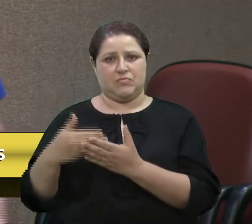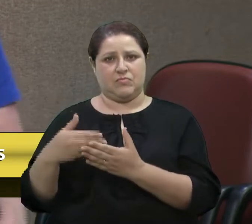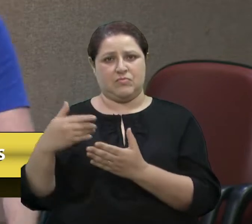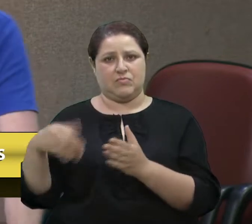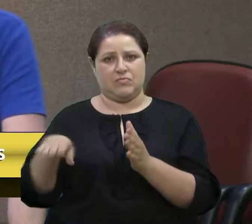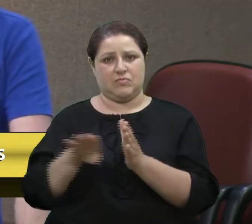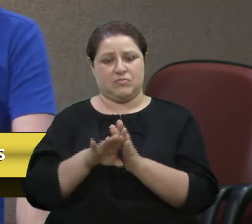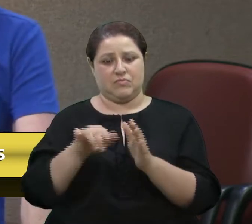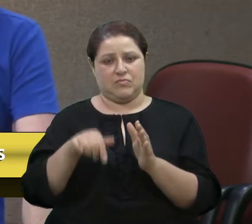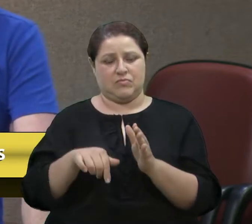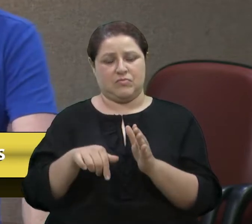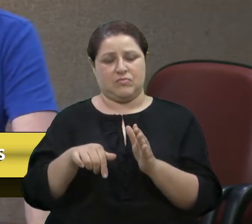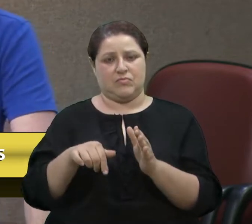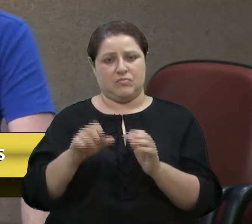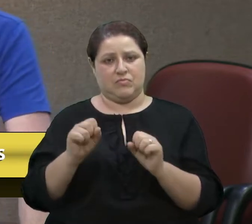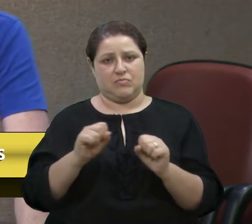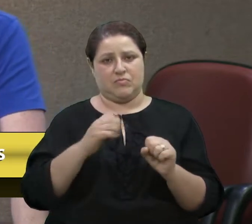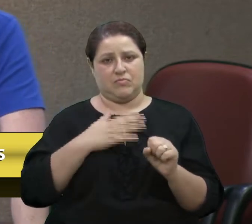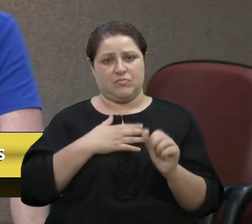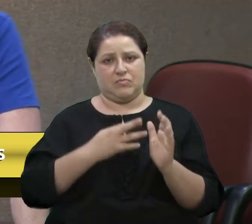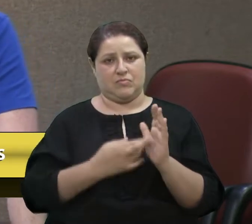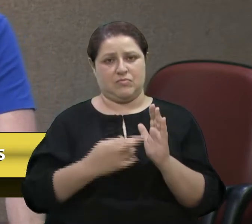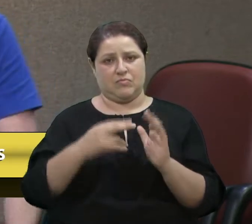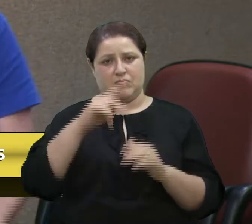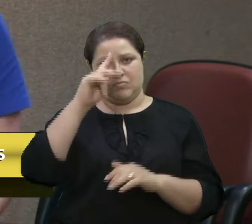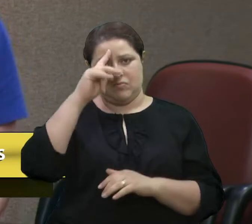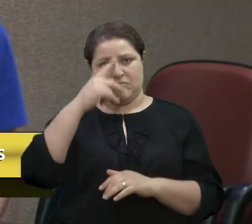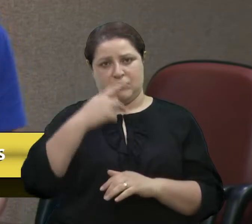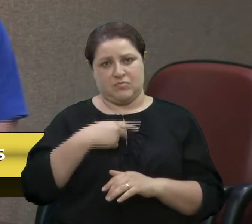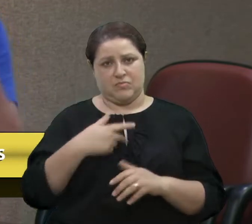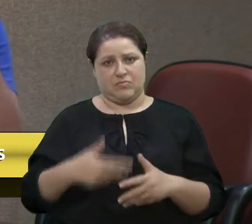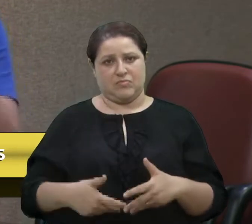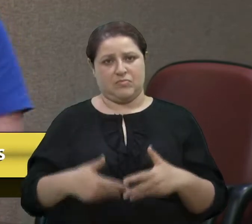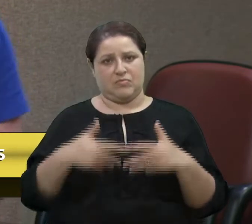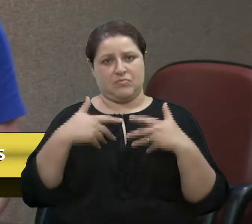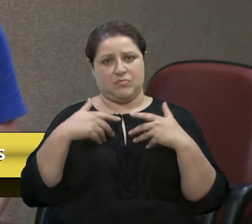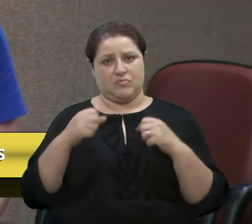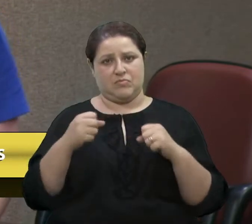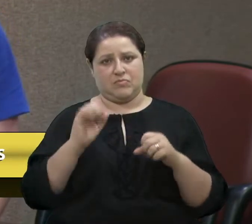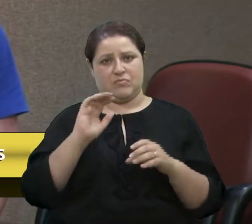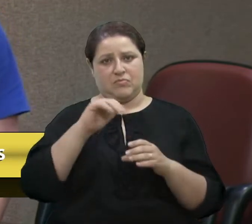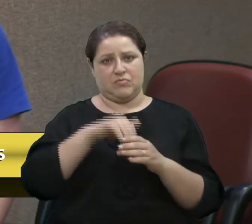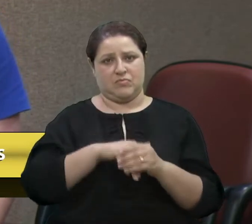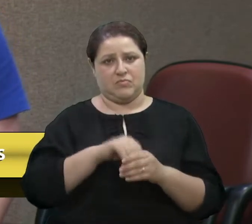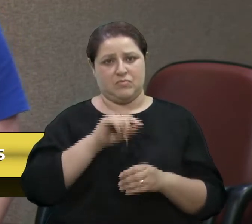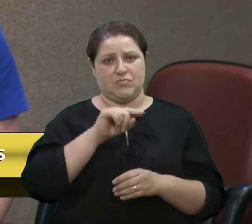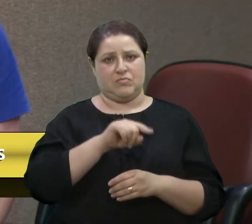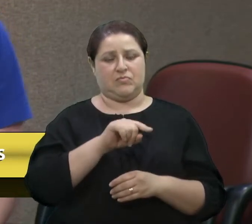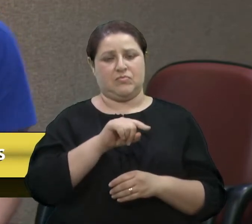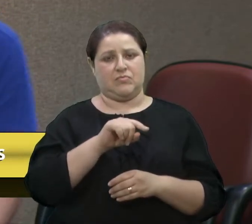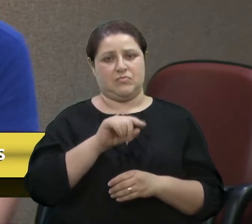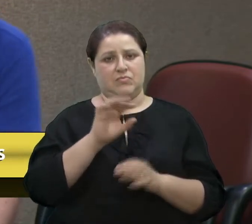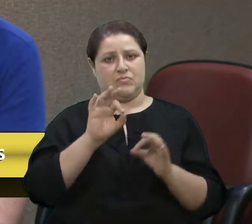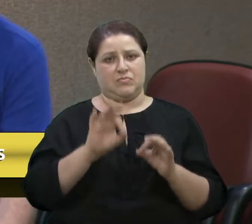até aqui podendo me representar. Para mim, é um orgulho poder votar na senhora. Tenha certeza disso.